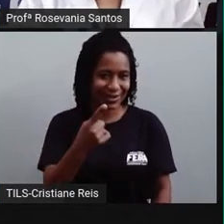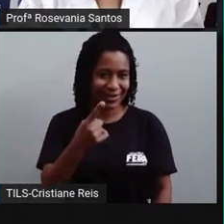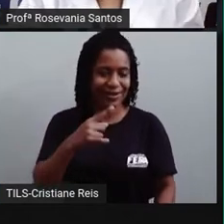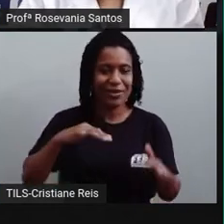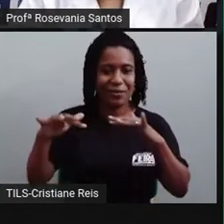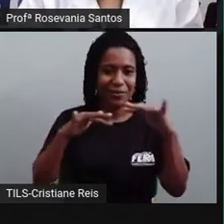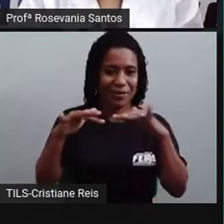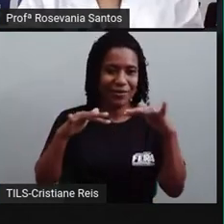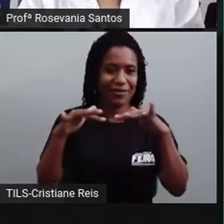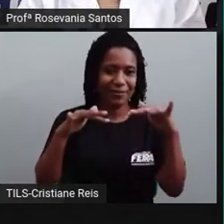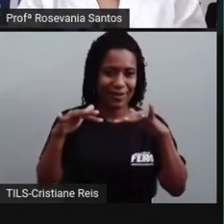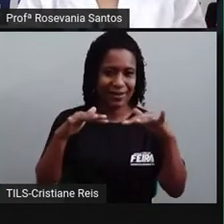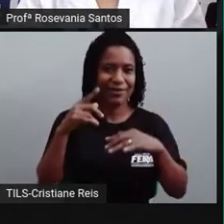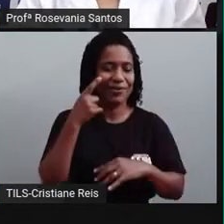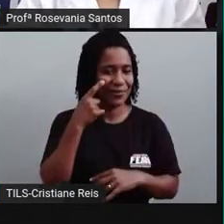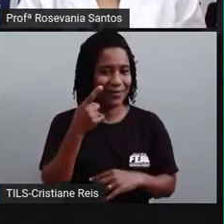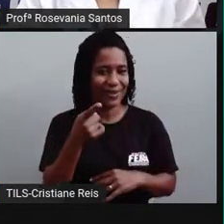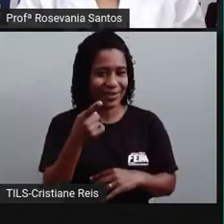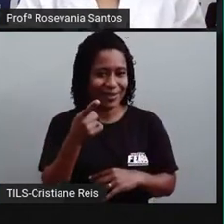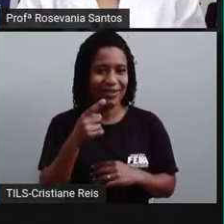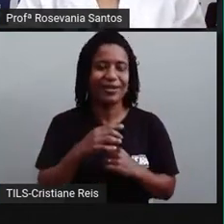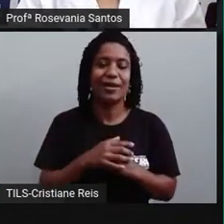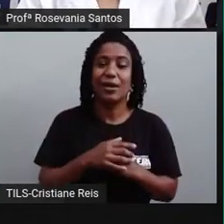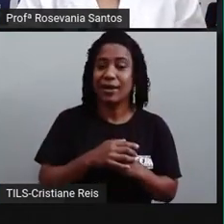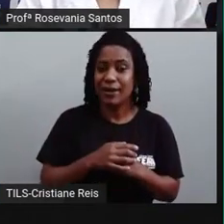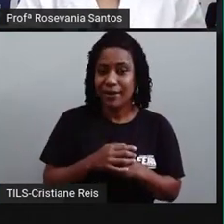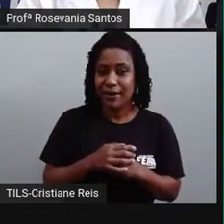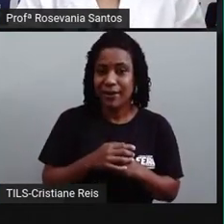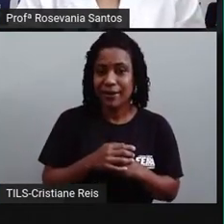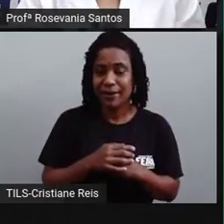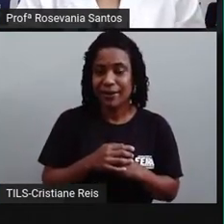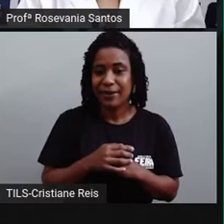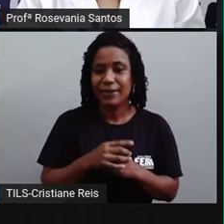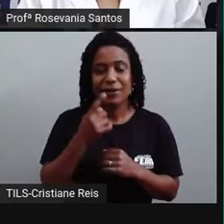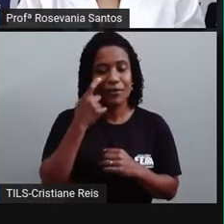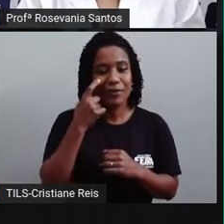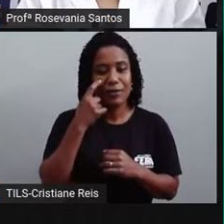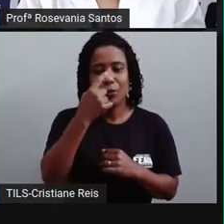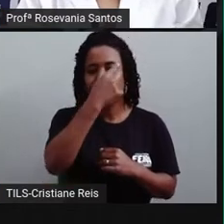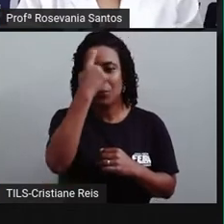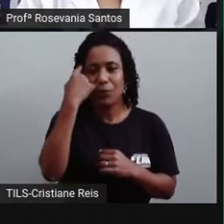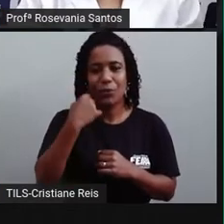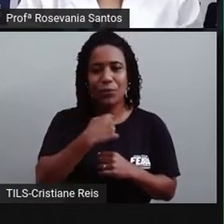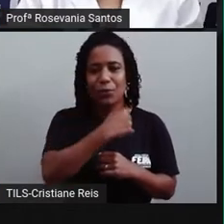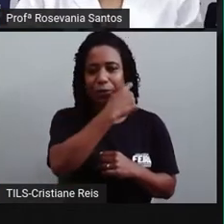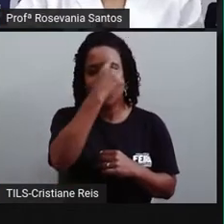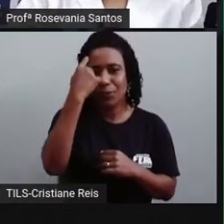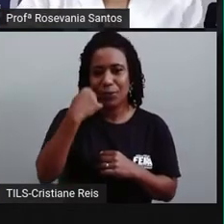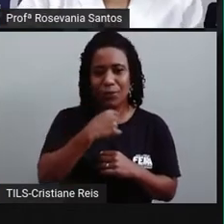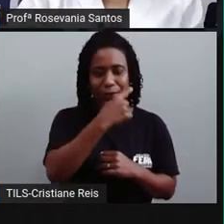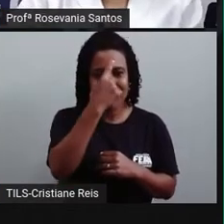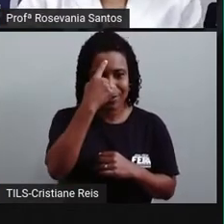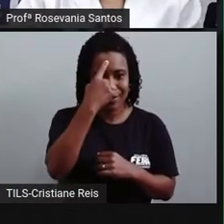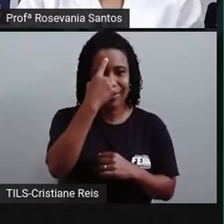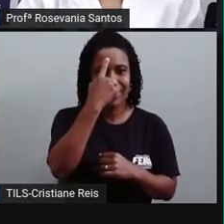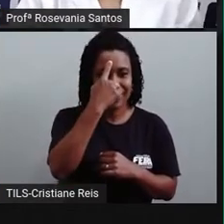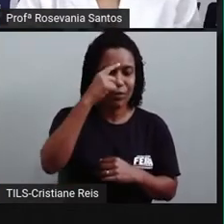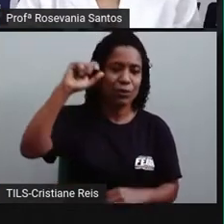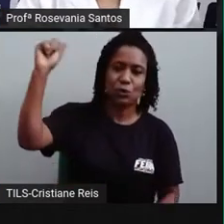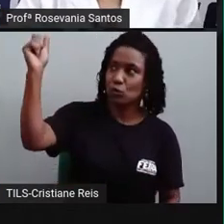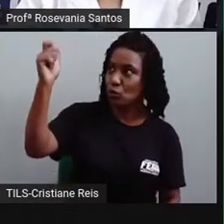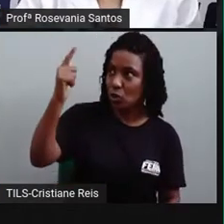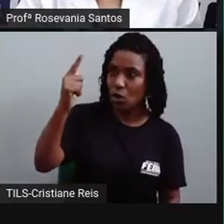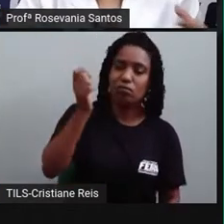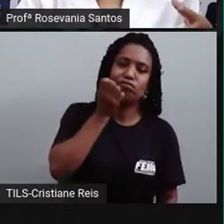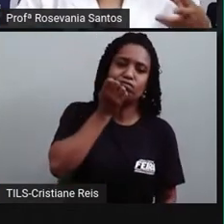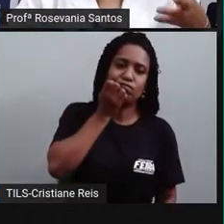caso, 16 horas. Mas tudo bem. E aí você vai percebendo que é prático quando tinha sol. E